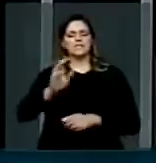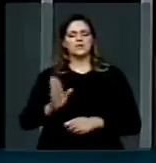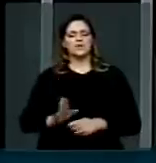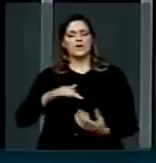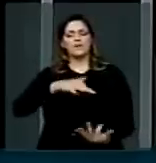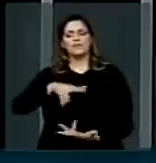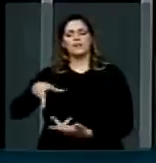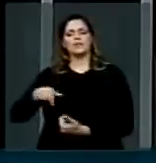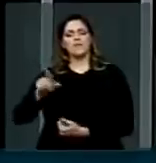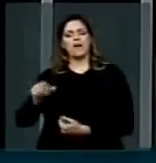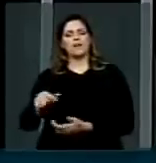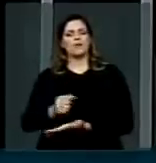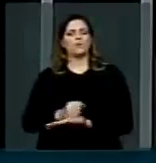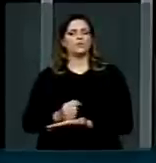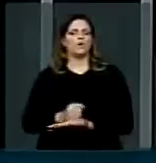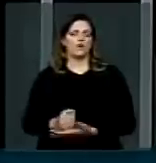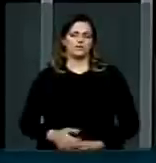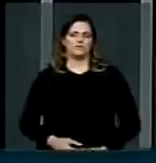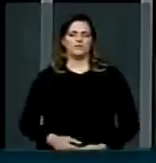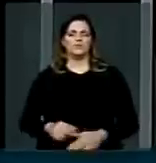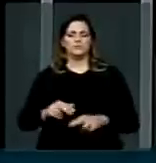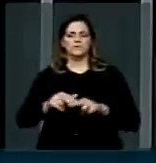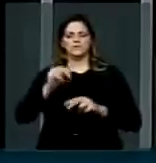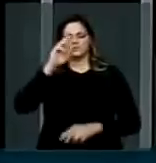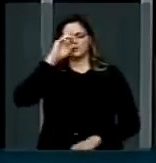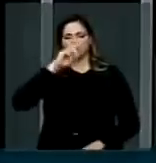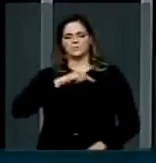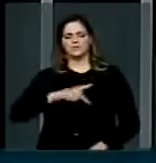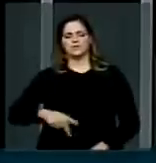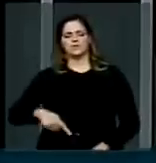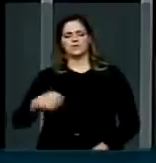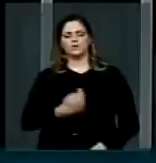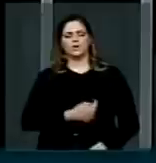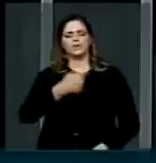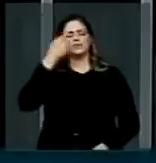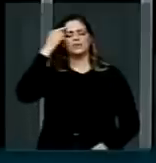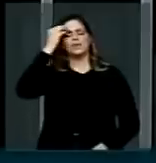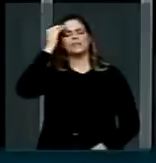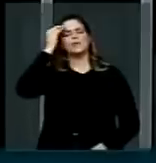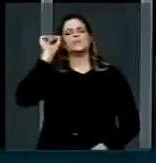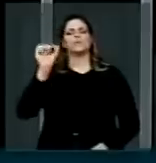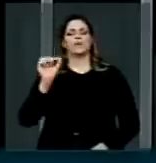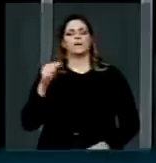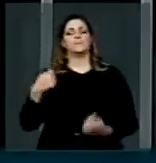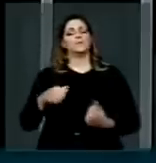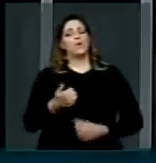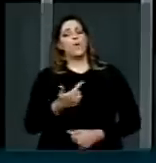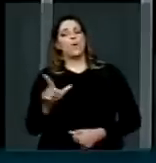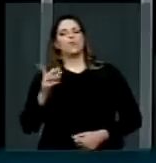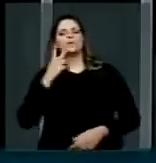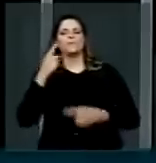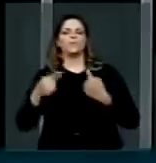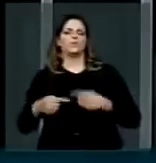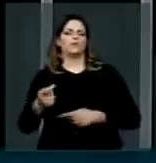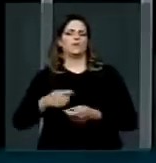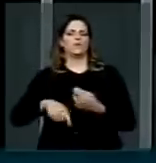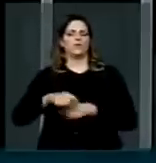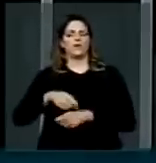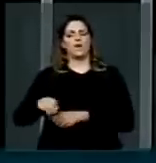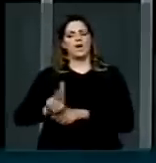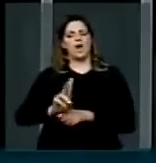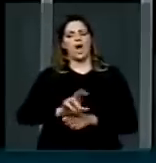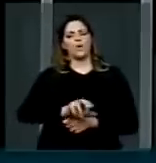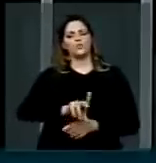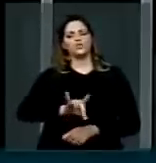internacional. E é por isso, senhor presidente, que nós entendemos que é preciso uma outra política econômica, com auditoria da